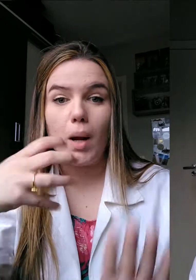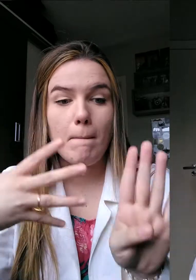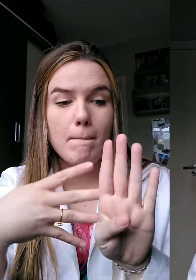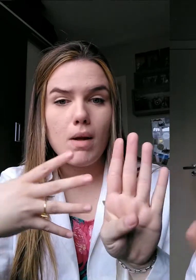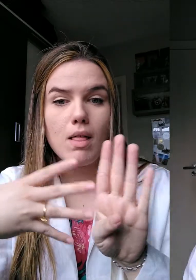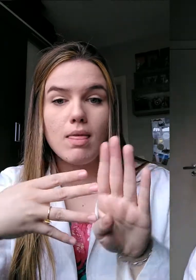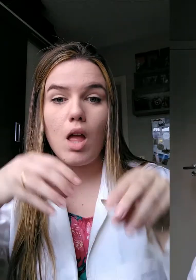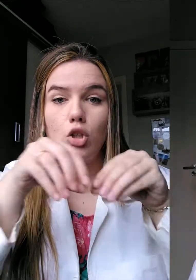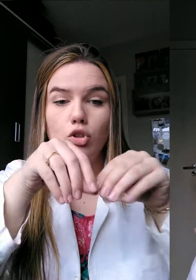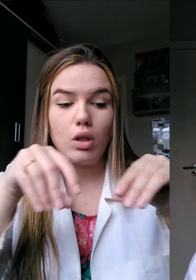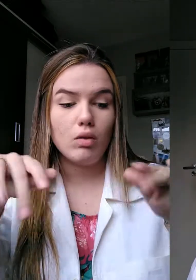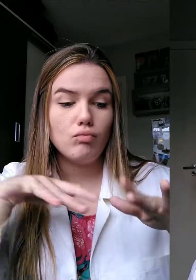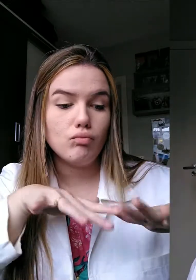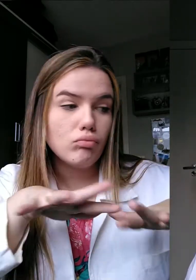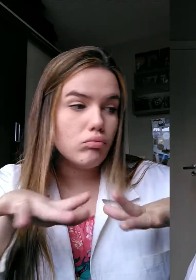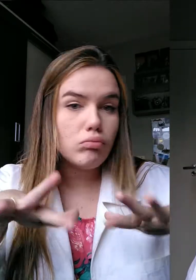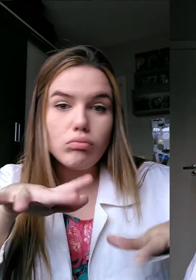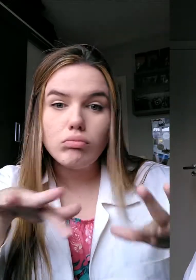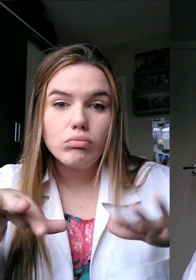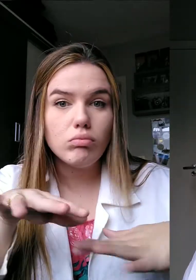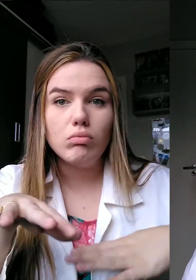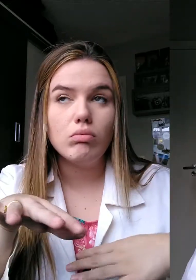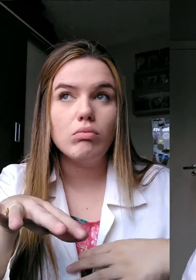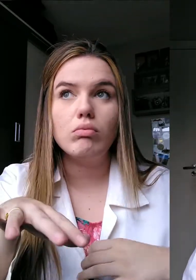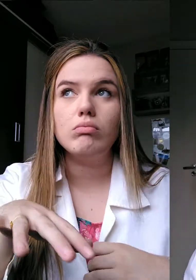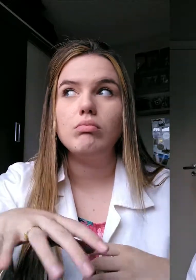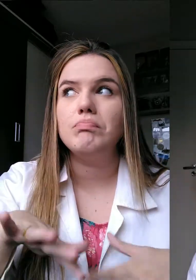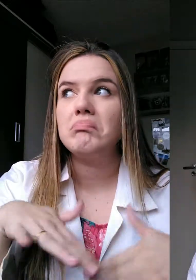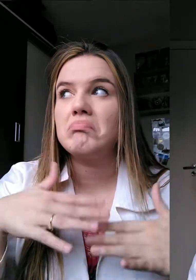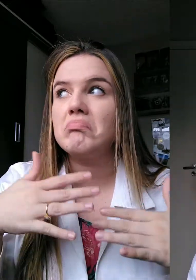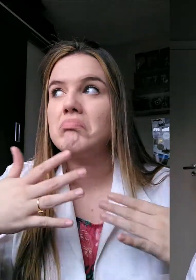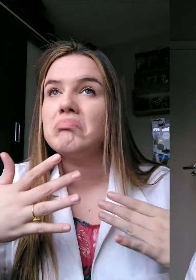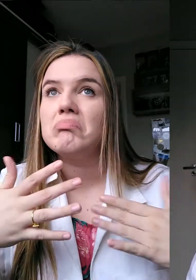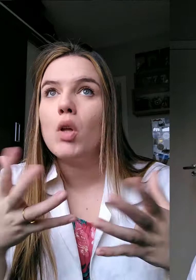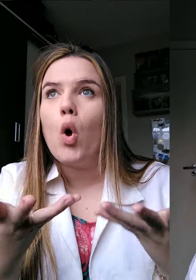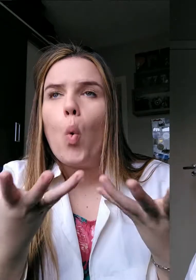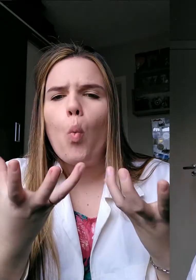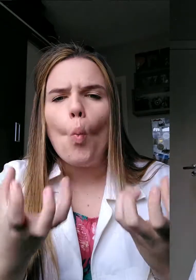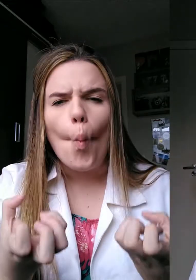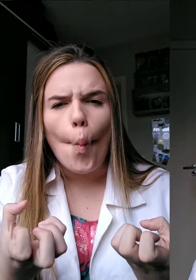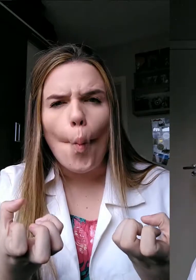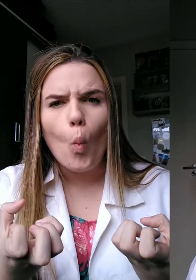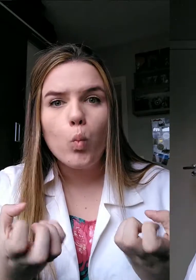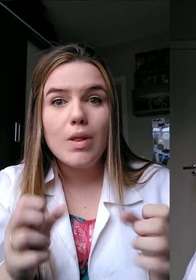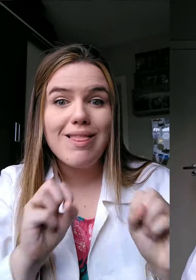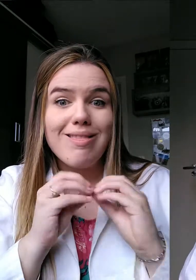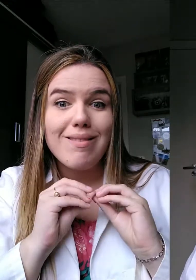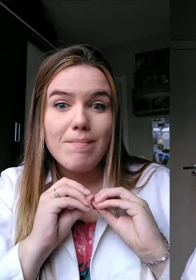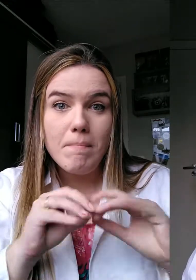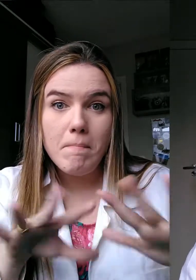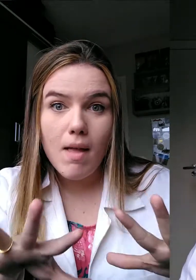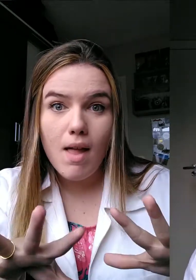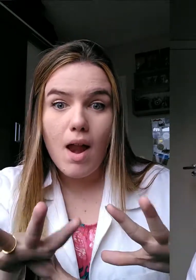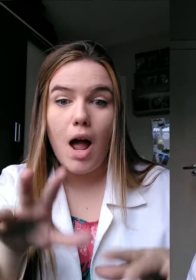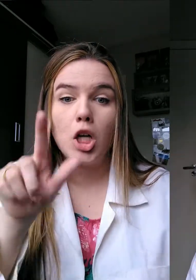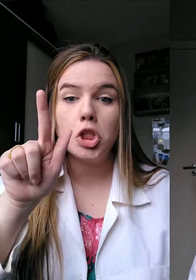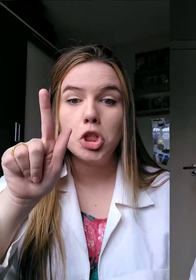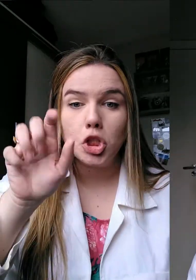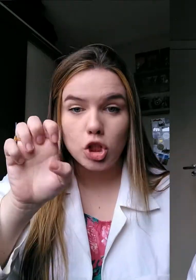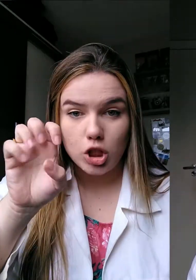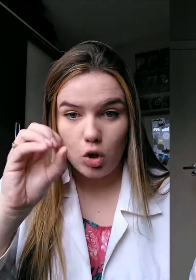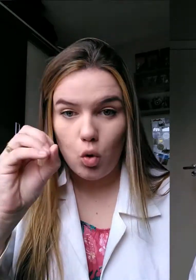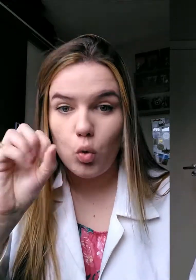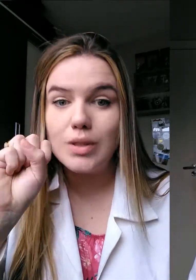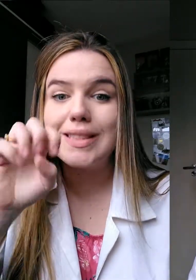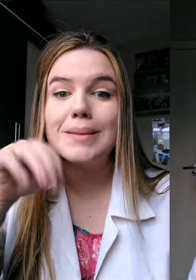Essas bactérias estão aí, né, pelo ambiente, pelo solo. E aí, em momentos de seca, elas liberam essa geosmina. Quando